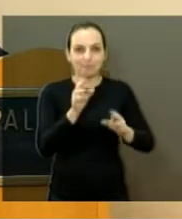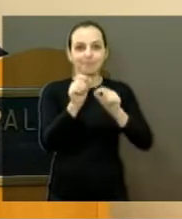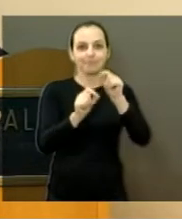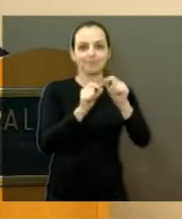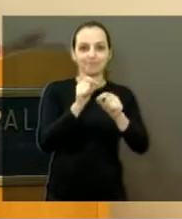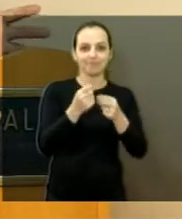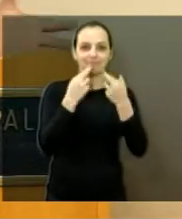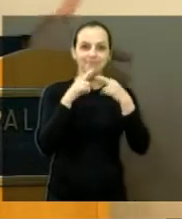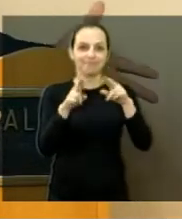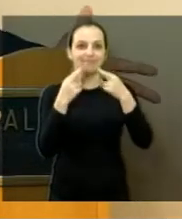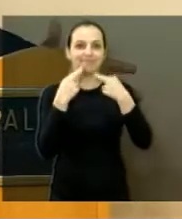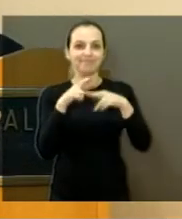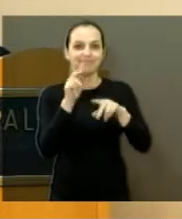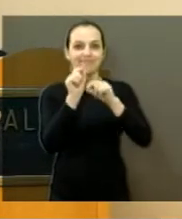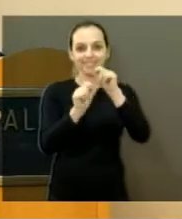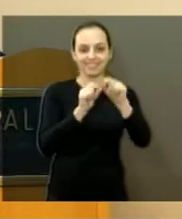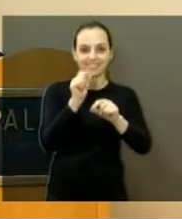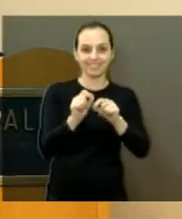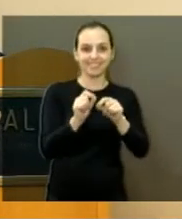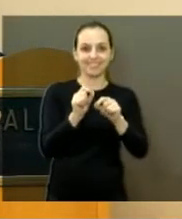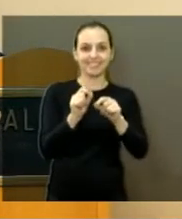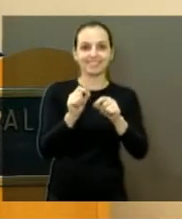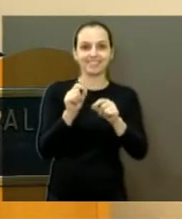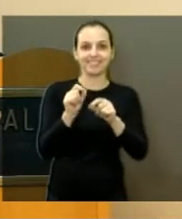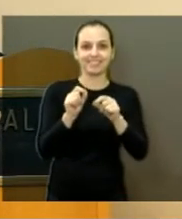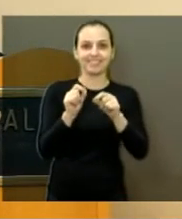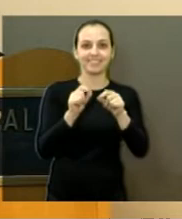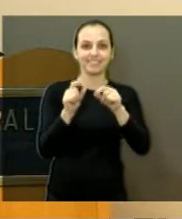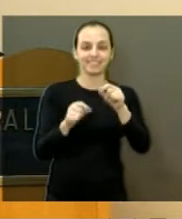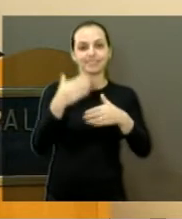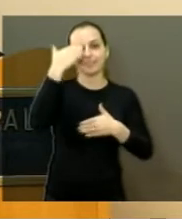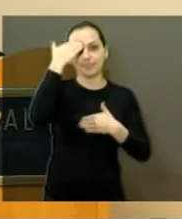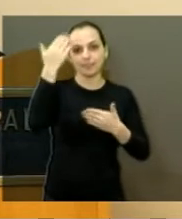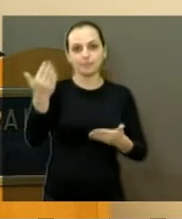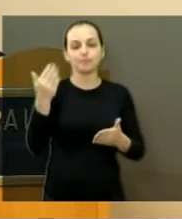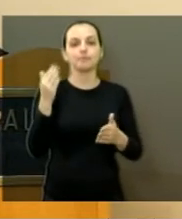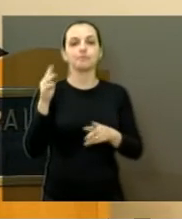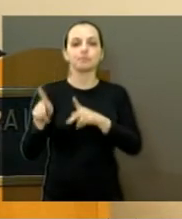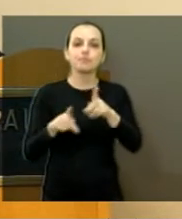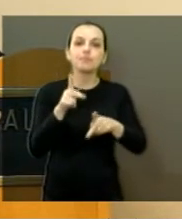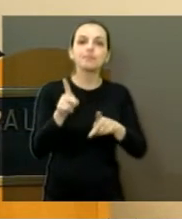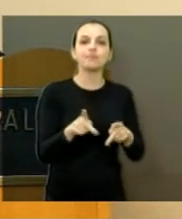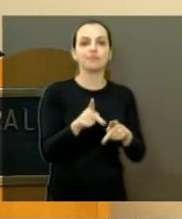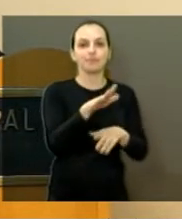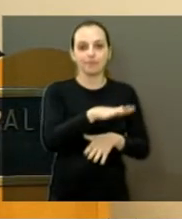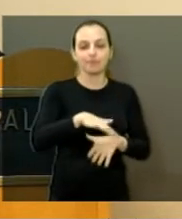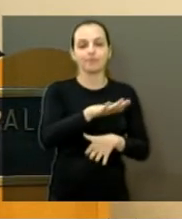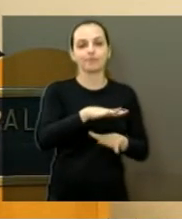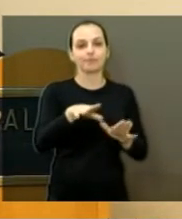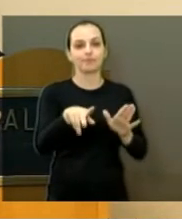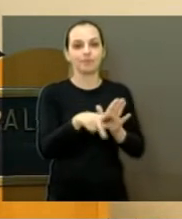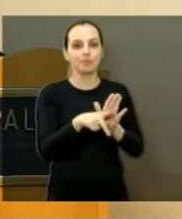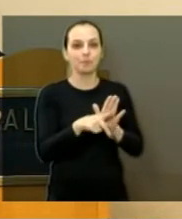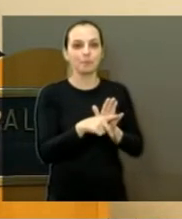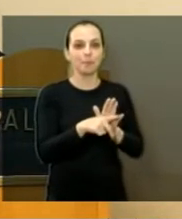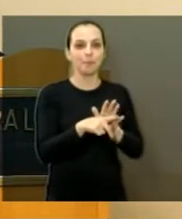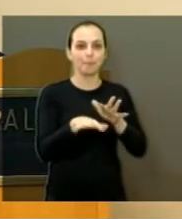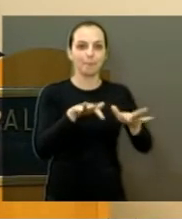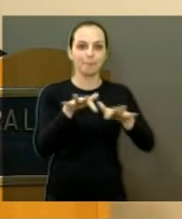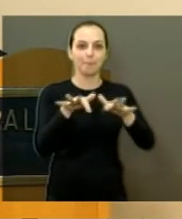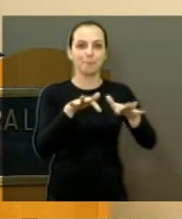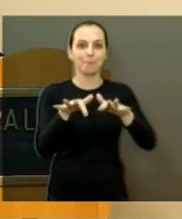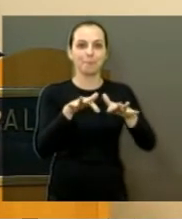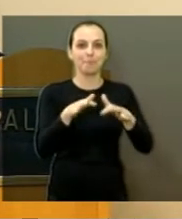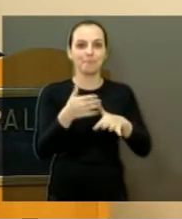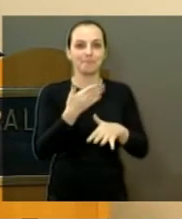reclamação. E eu moro ali, eu sei como é que é. E eu quero mesmo agradecer à população daquela região, que nós mobilizemos. Não foi fácil